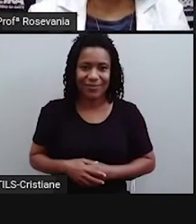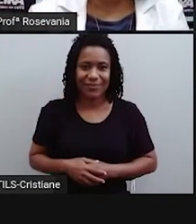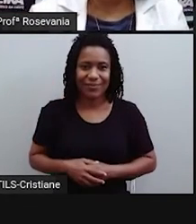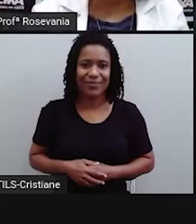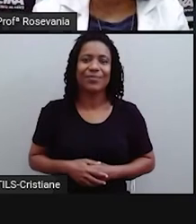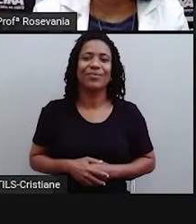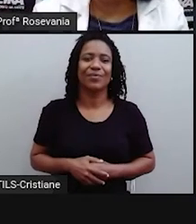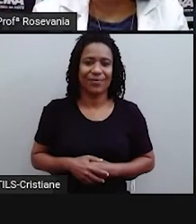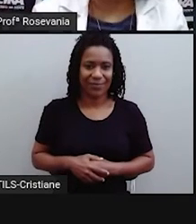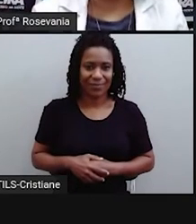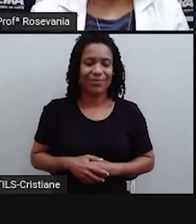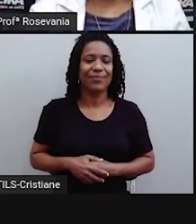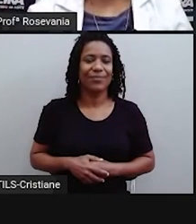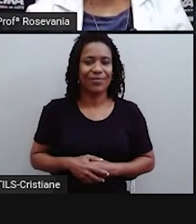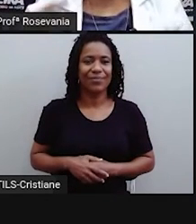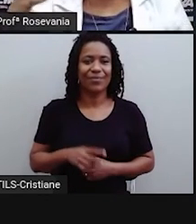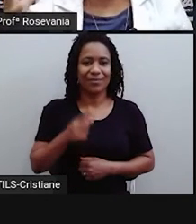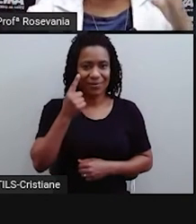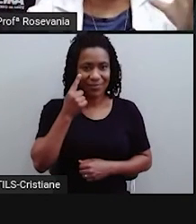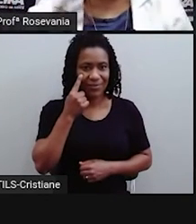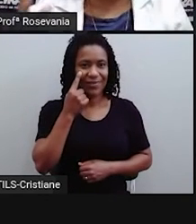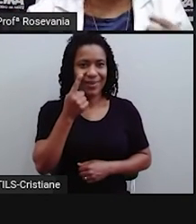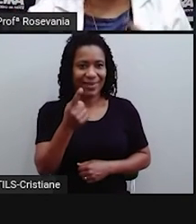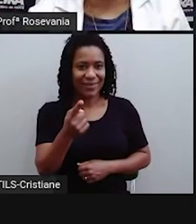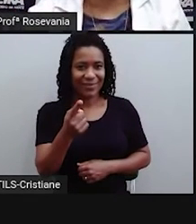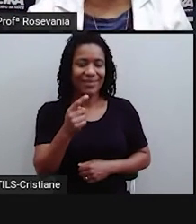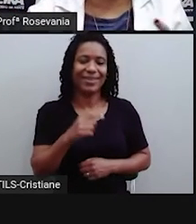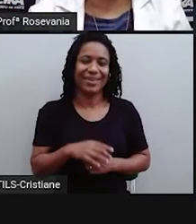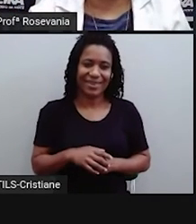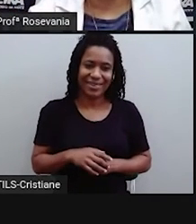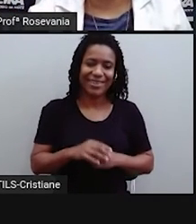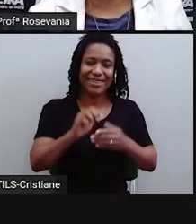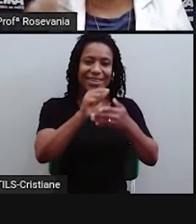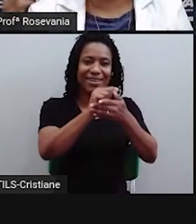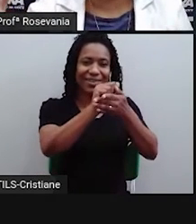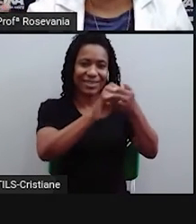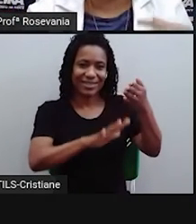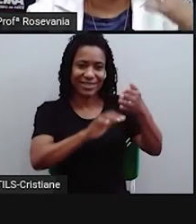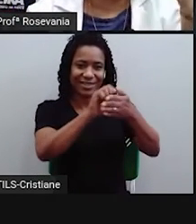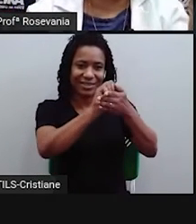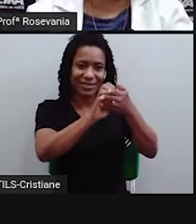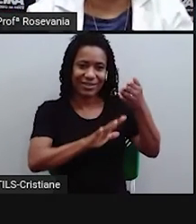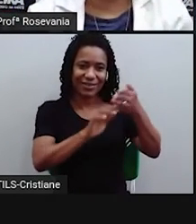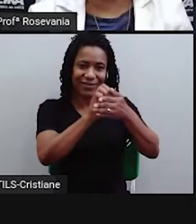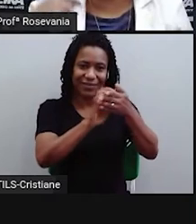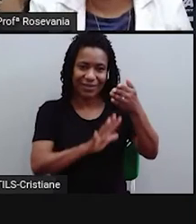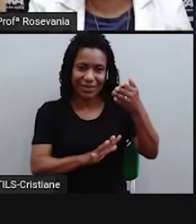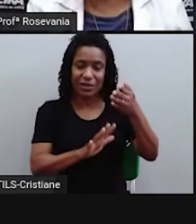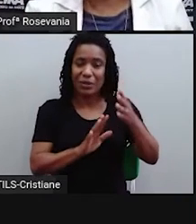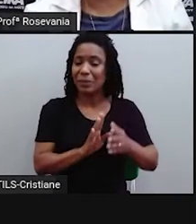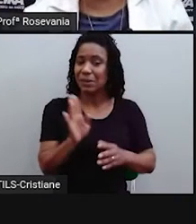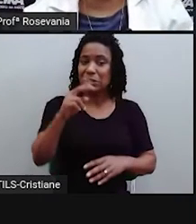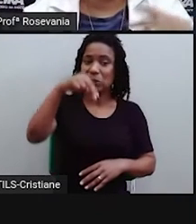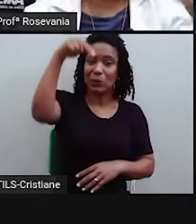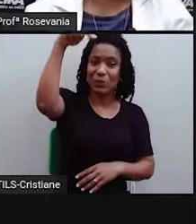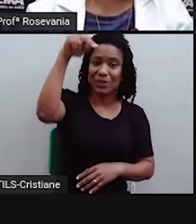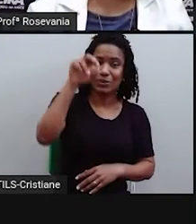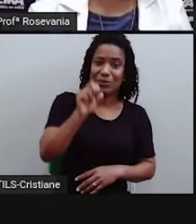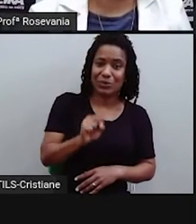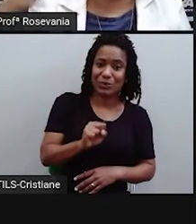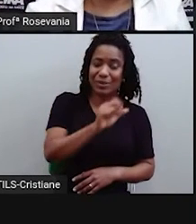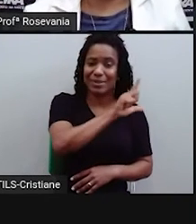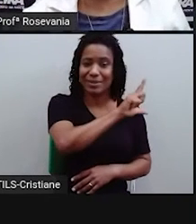aí agora vem o pulo do gato, que na hora das atividades, quando a gente faz, aí, oh, meu Deus, eu vou colocar norte, sul,